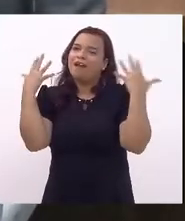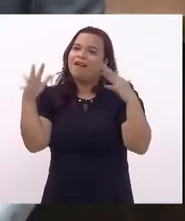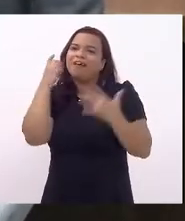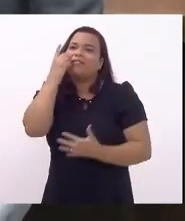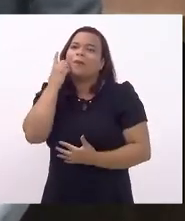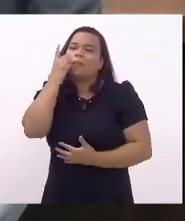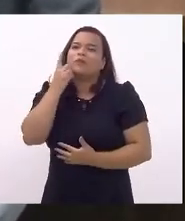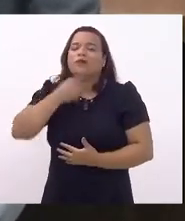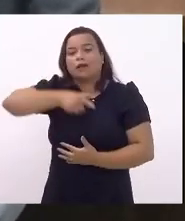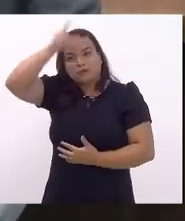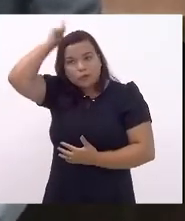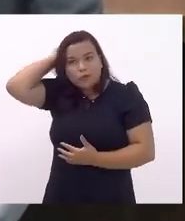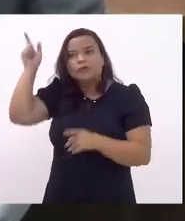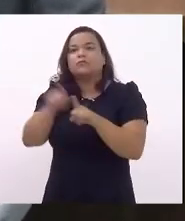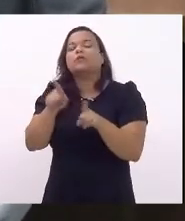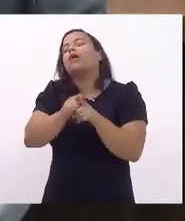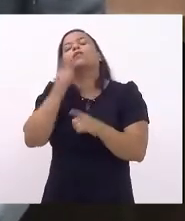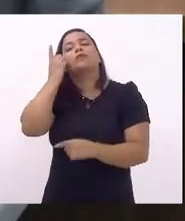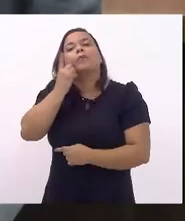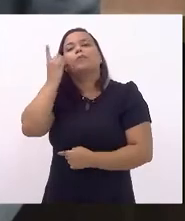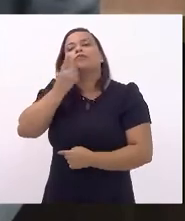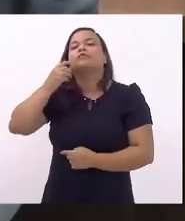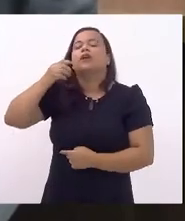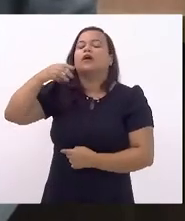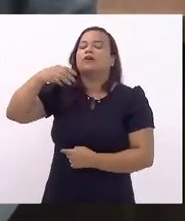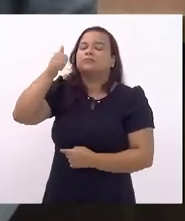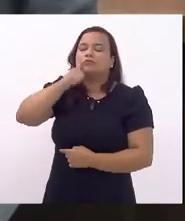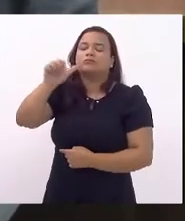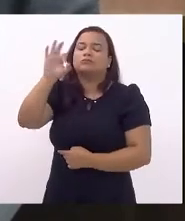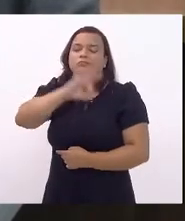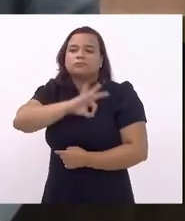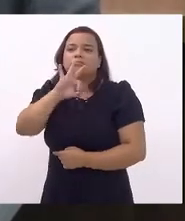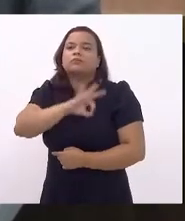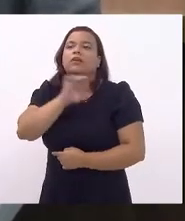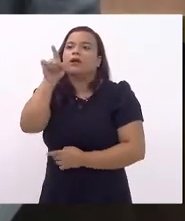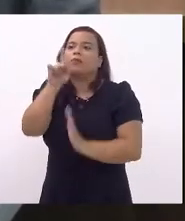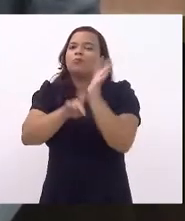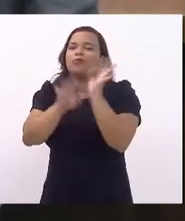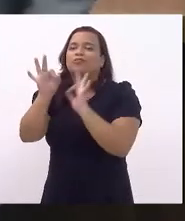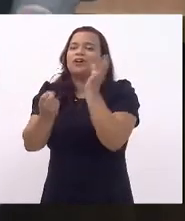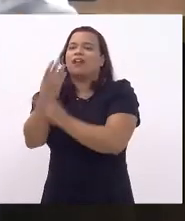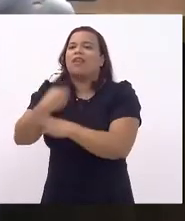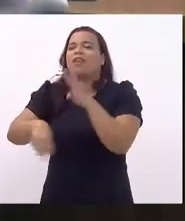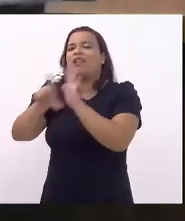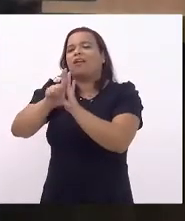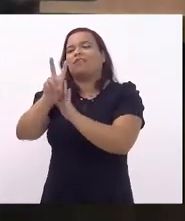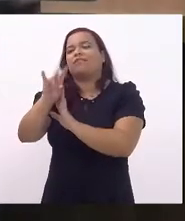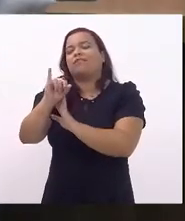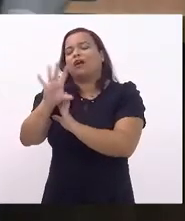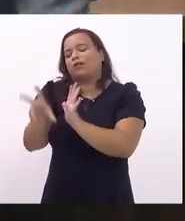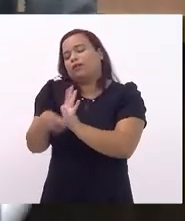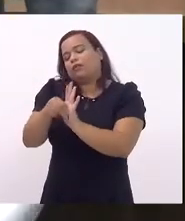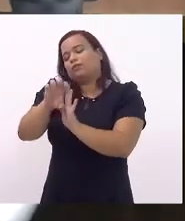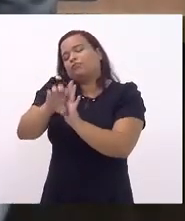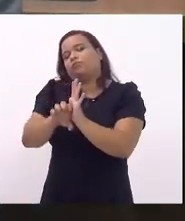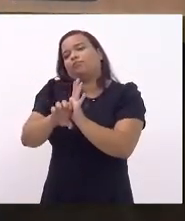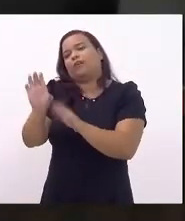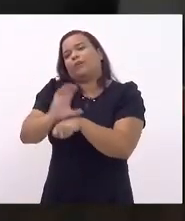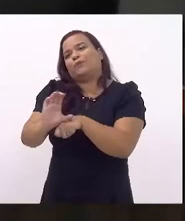Luiz Paulo, deputada Marta Rocha, por esse projeto que vai se tornar lei e emendar a nossa Constituição. Muito obrigado.